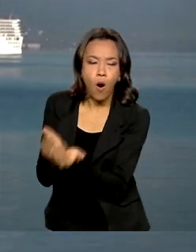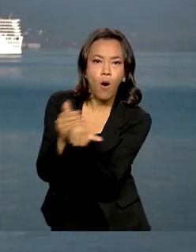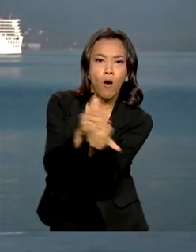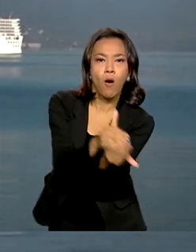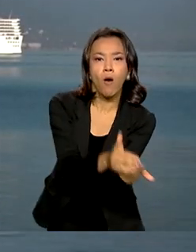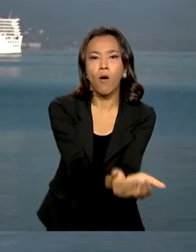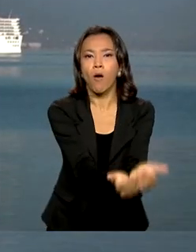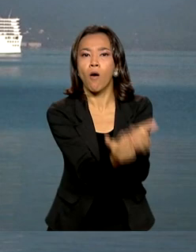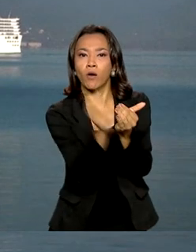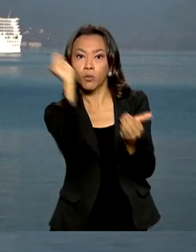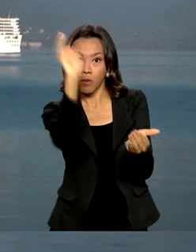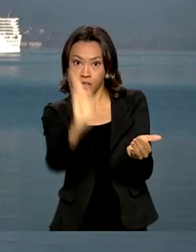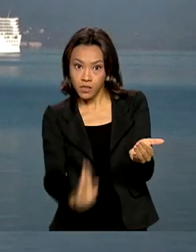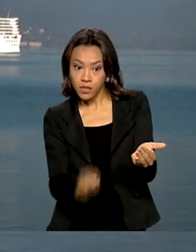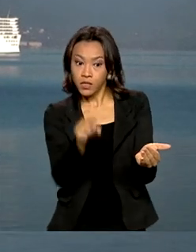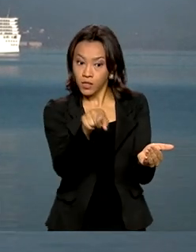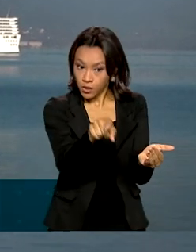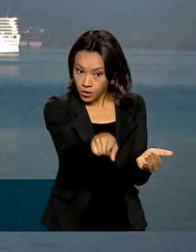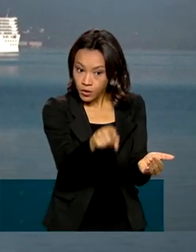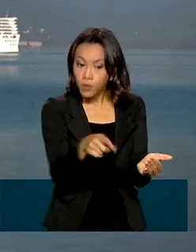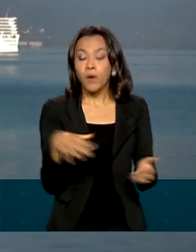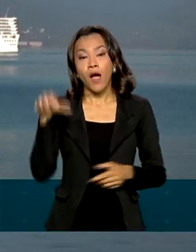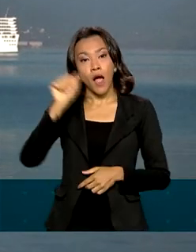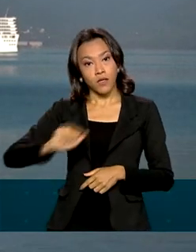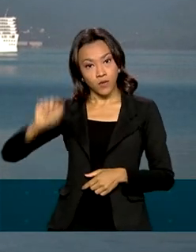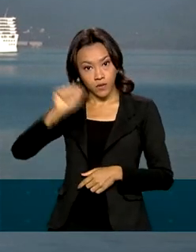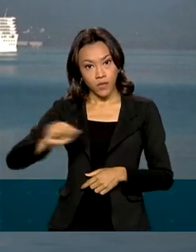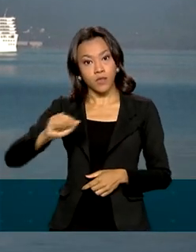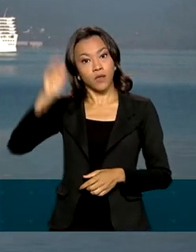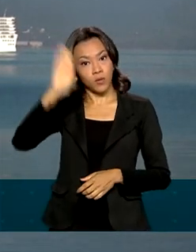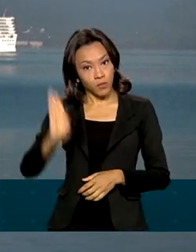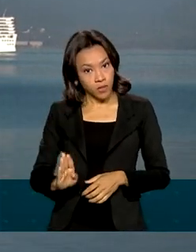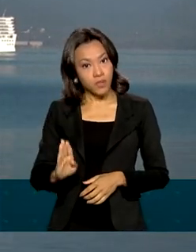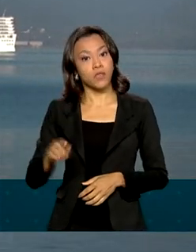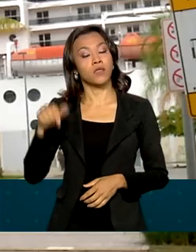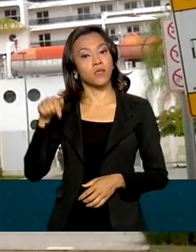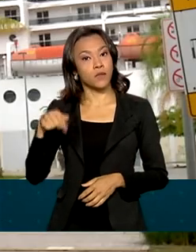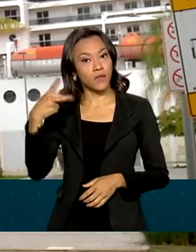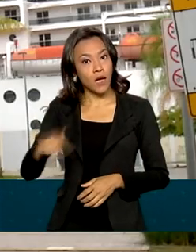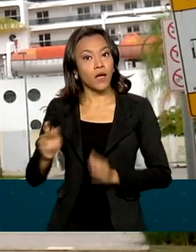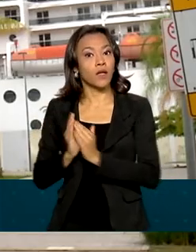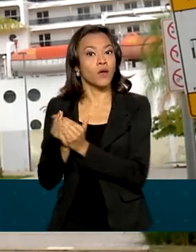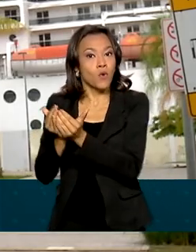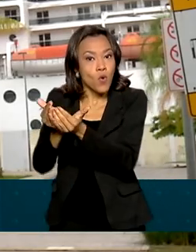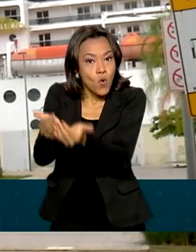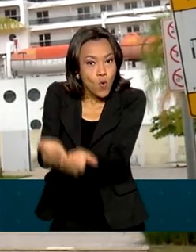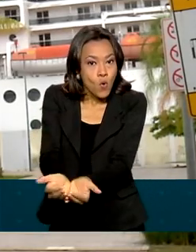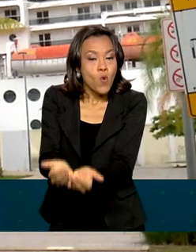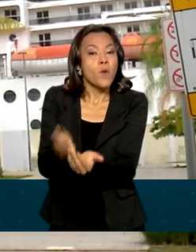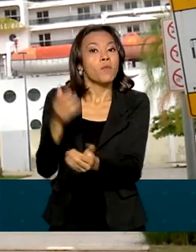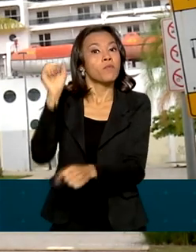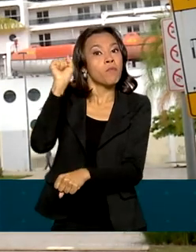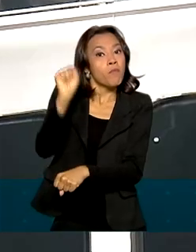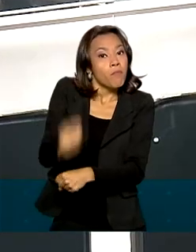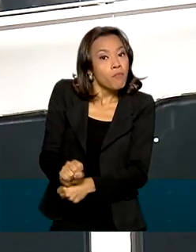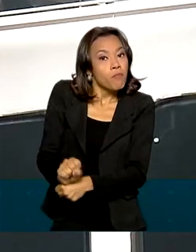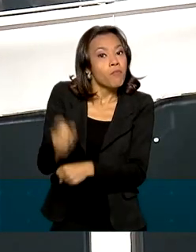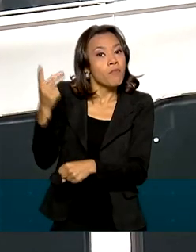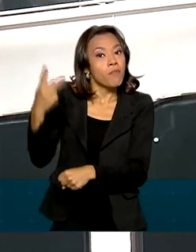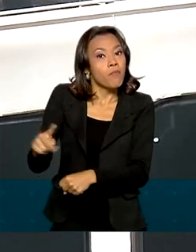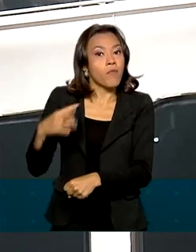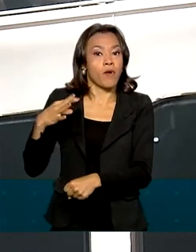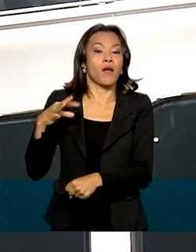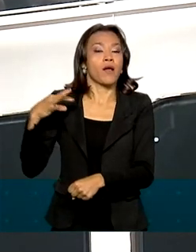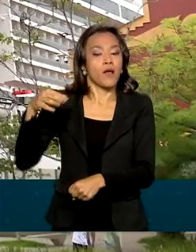recomendações feitas pela Anvisa, a Associação Brasileira de Navios de Cruzeiros tinha decidido suspender voluntariamente, a partir